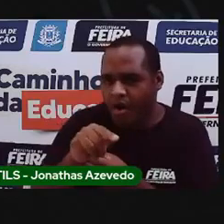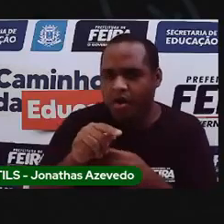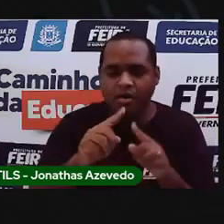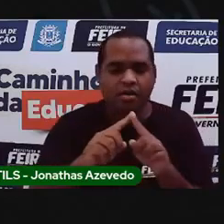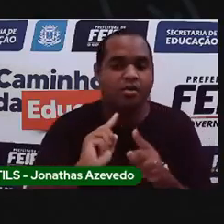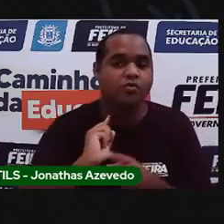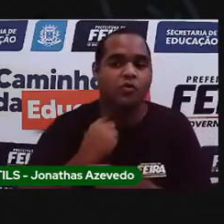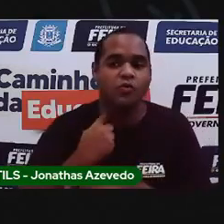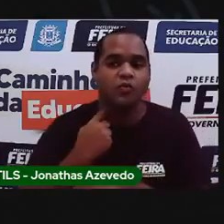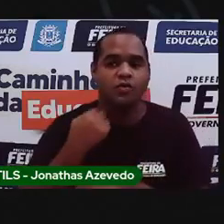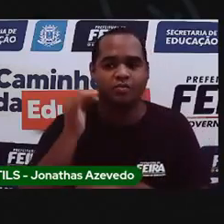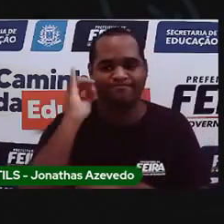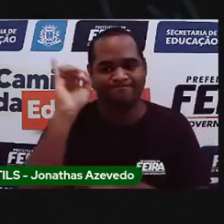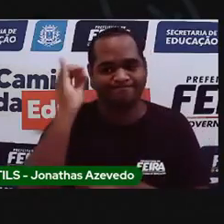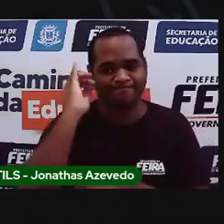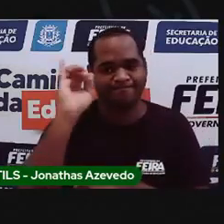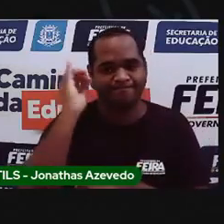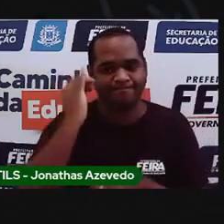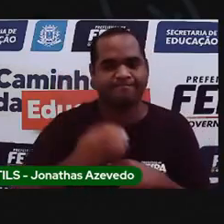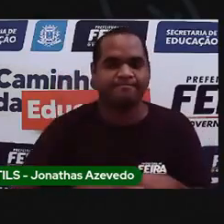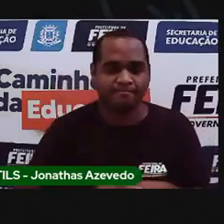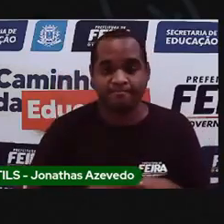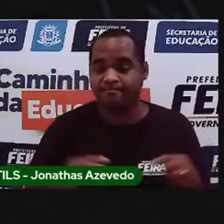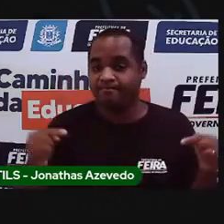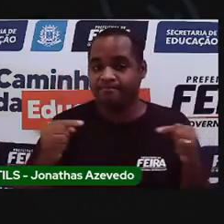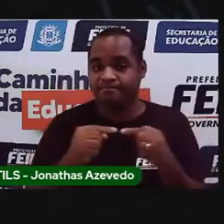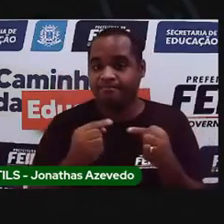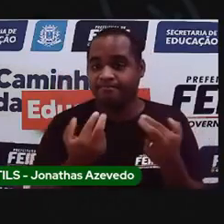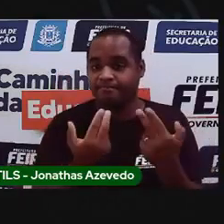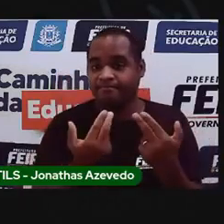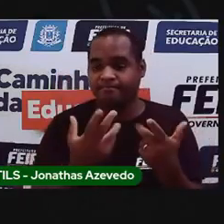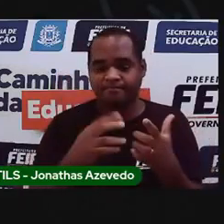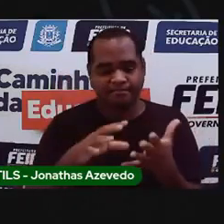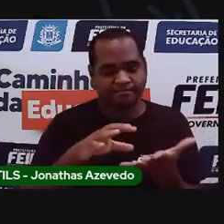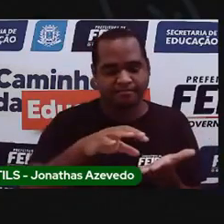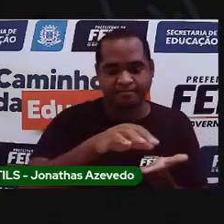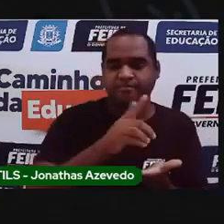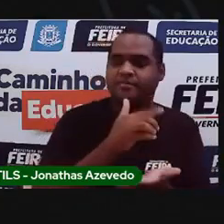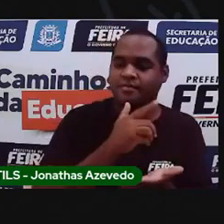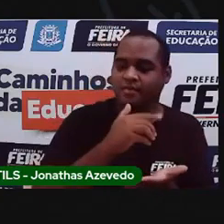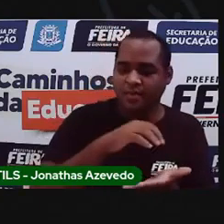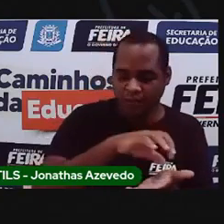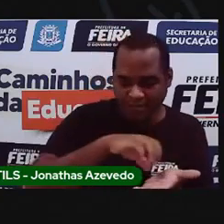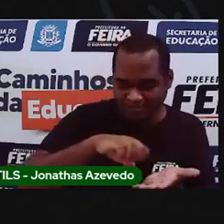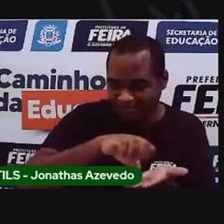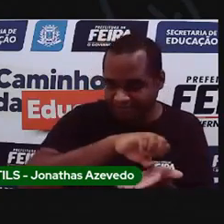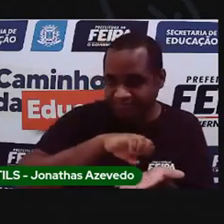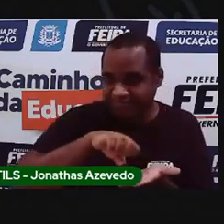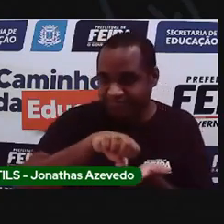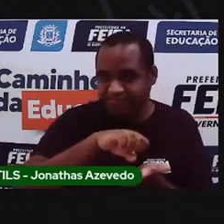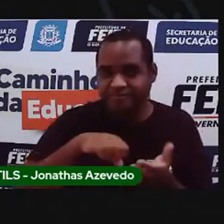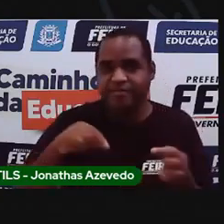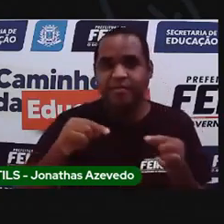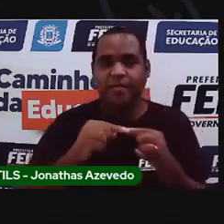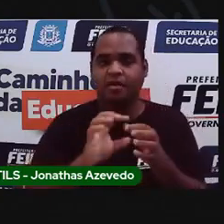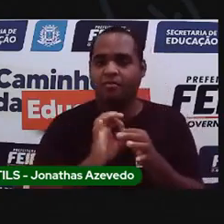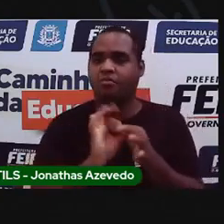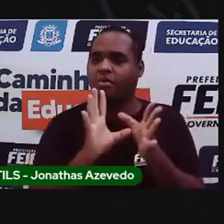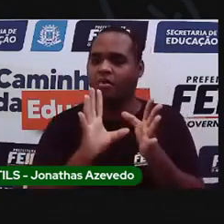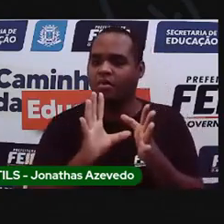o seu dedo. É a mesma coisa quando nós lavamos as nossas mãos. Quando a gente lava as mãos, a gente fica livre